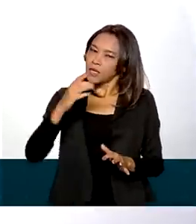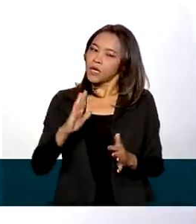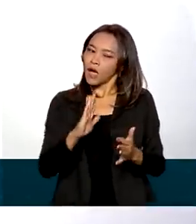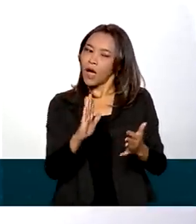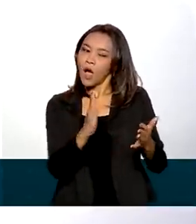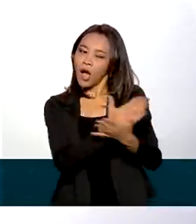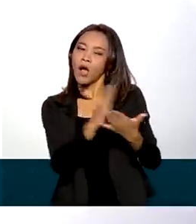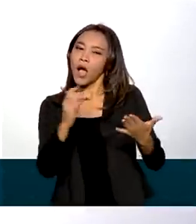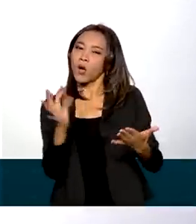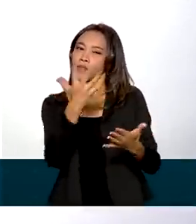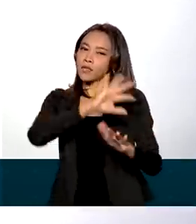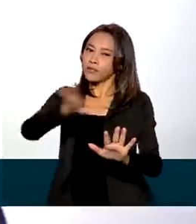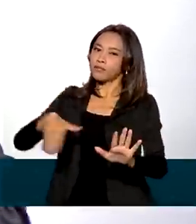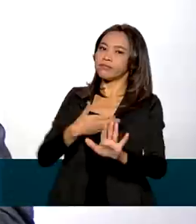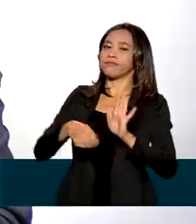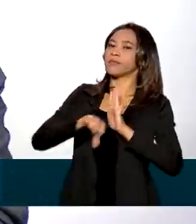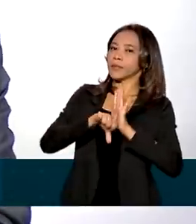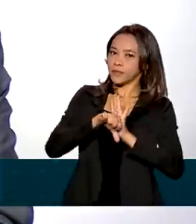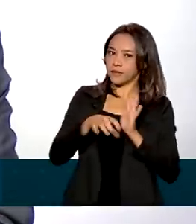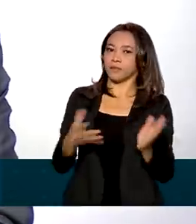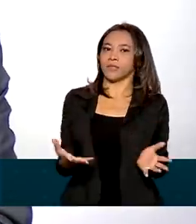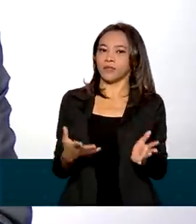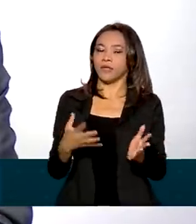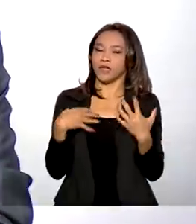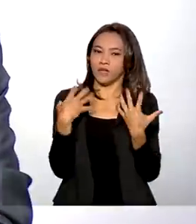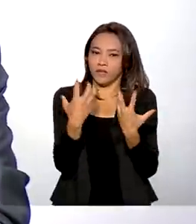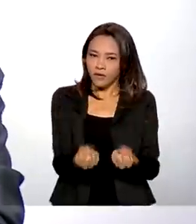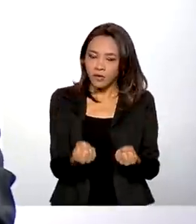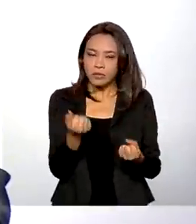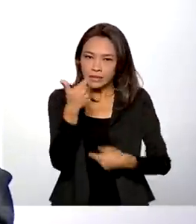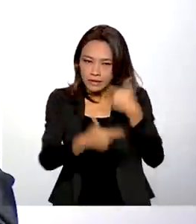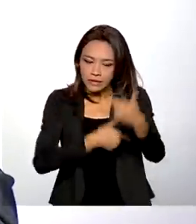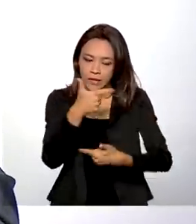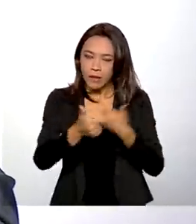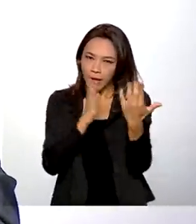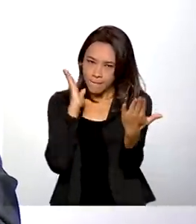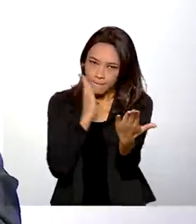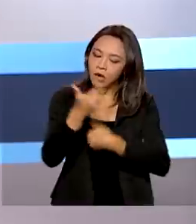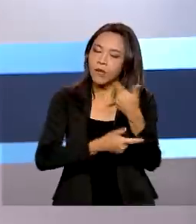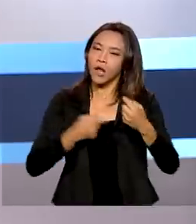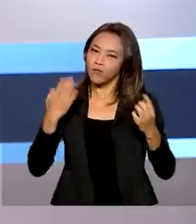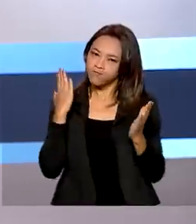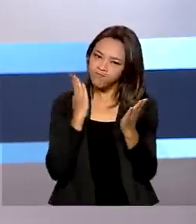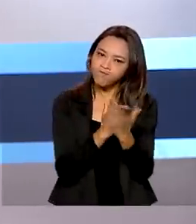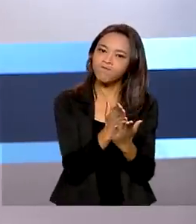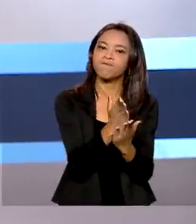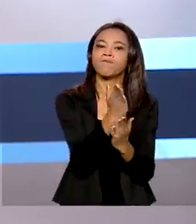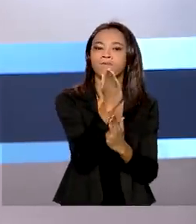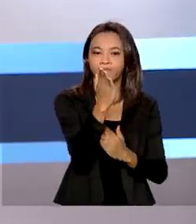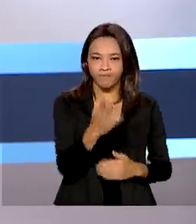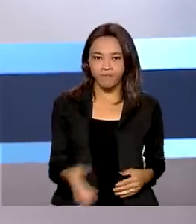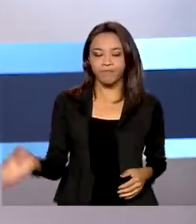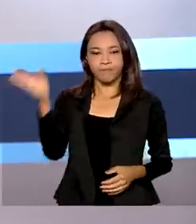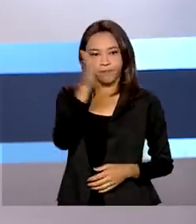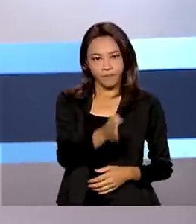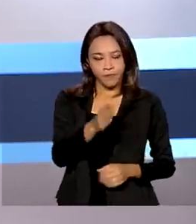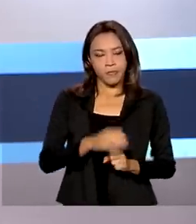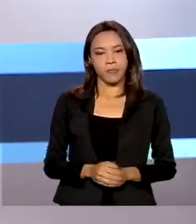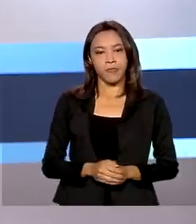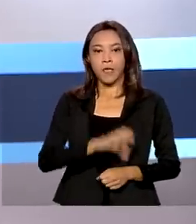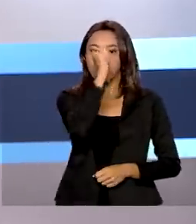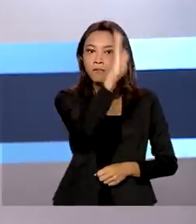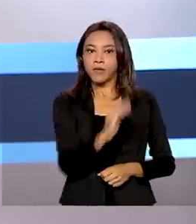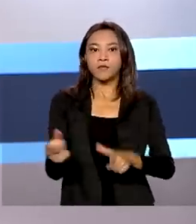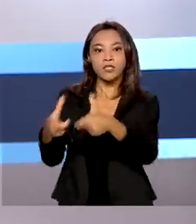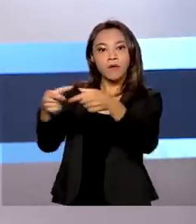delas ocorrem criminalmente. E nós vamos atuar muito forte em relação a isso. E Brasil e Japão assinaram um acordo